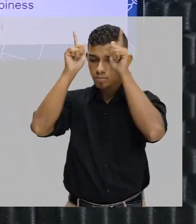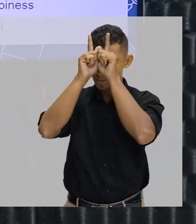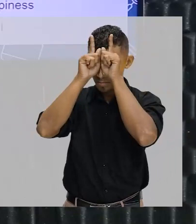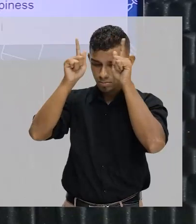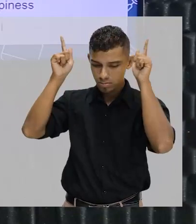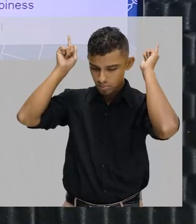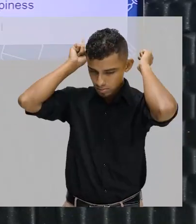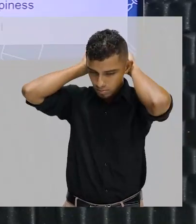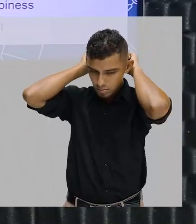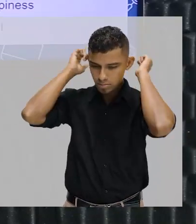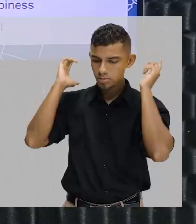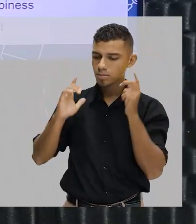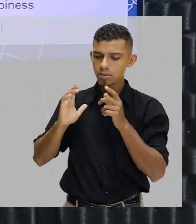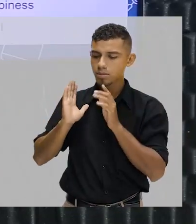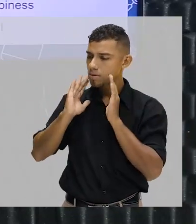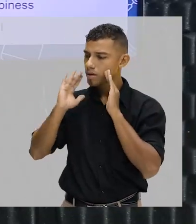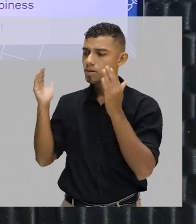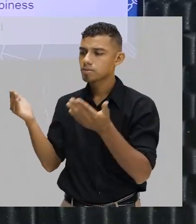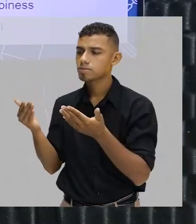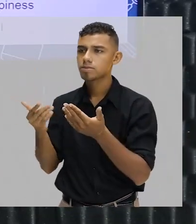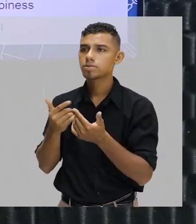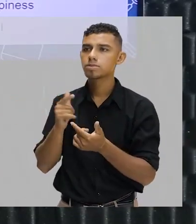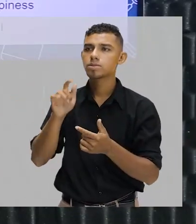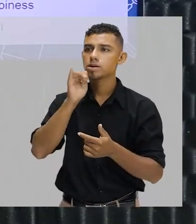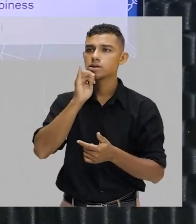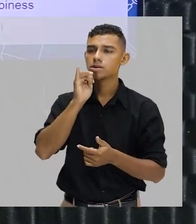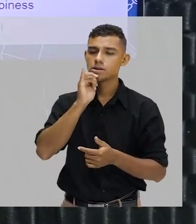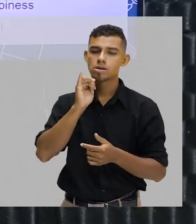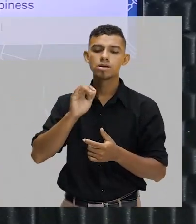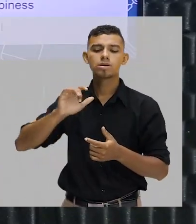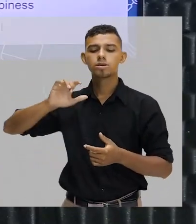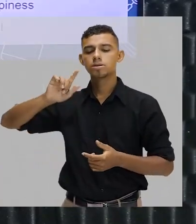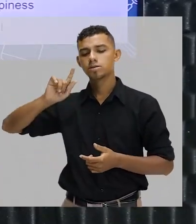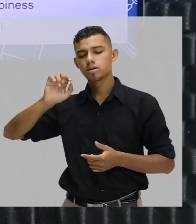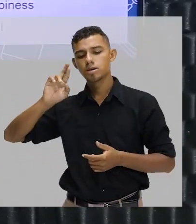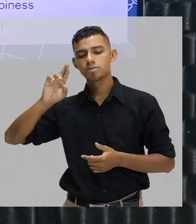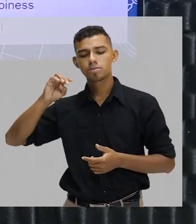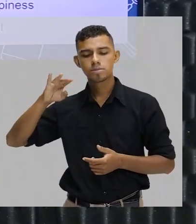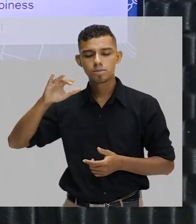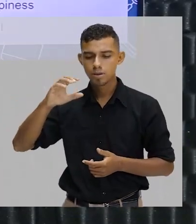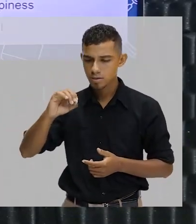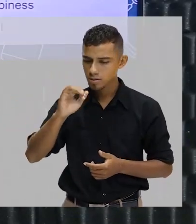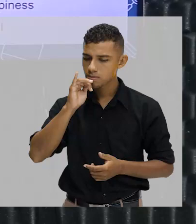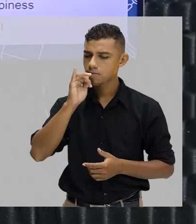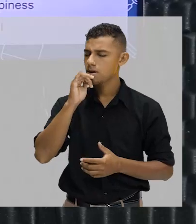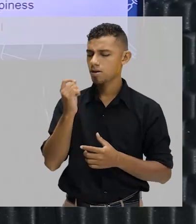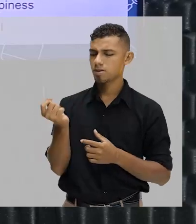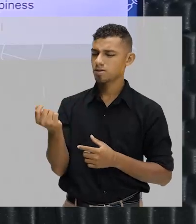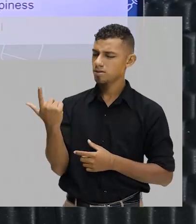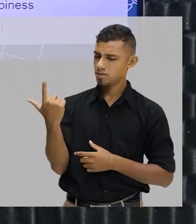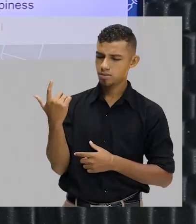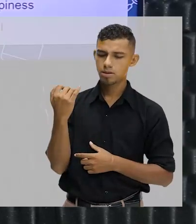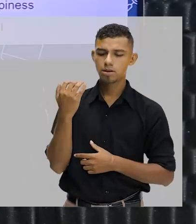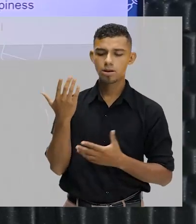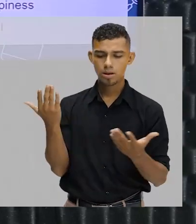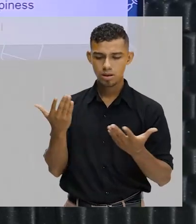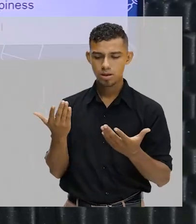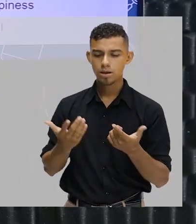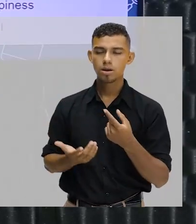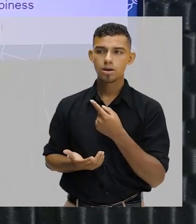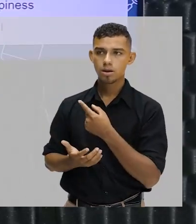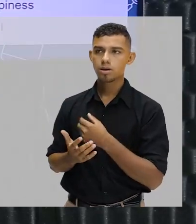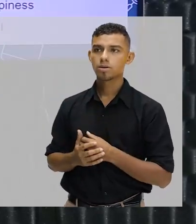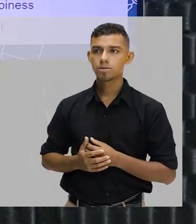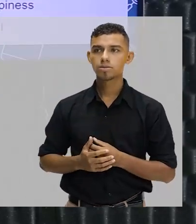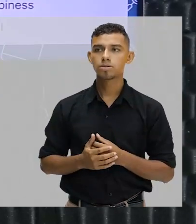português. Eles se baseiam mais nos dialetos germânicos, tá bom? Então, são um pouquinho mais estranhos. Dê uma olhadinha na